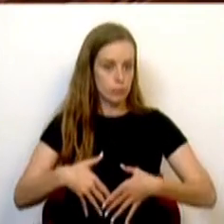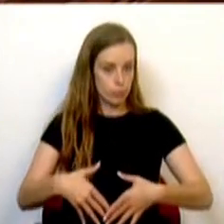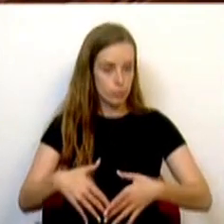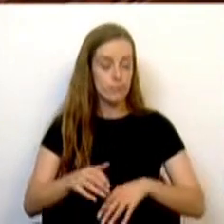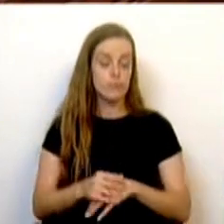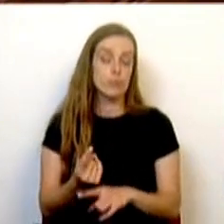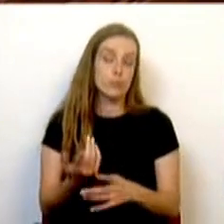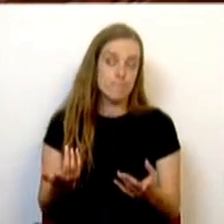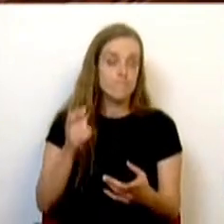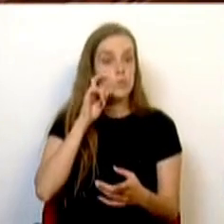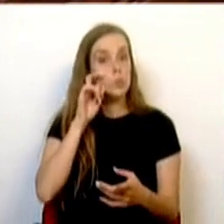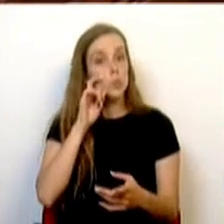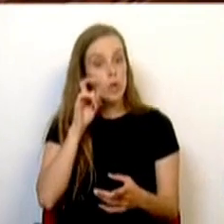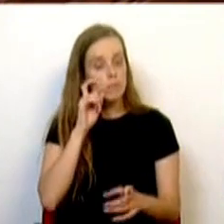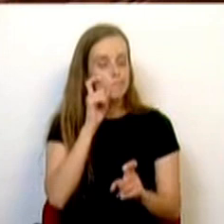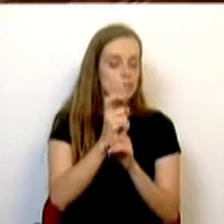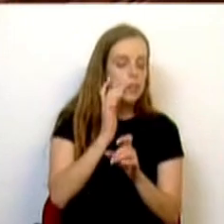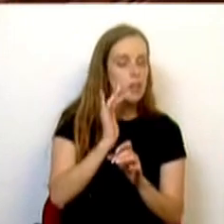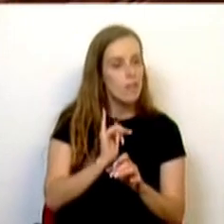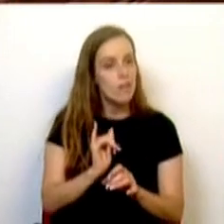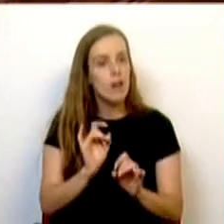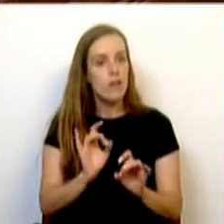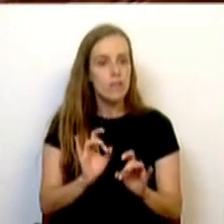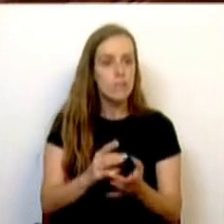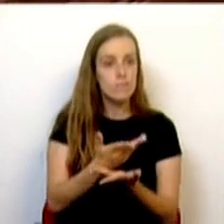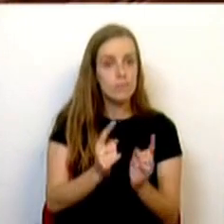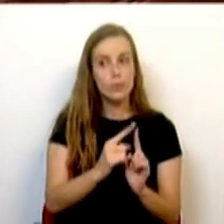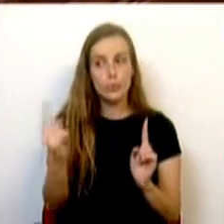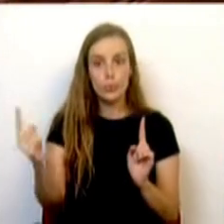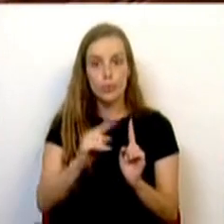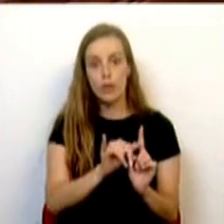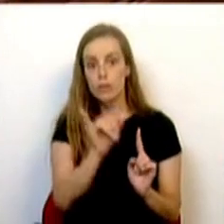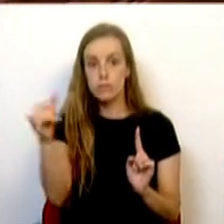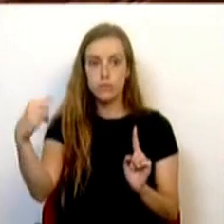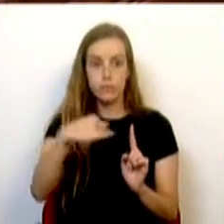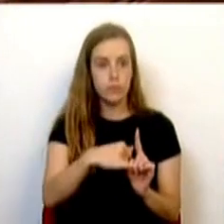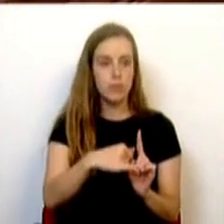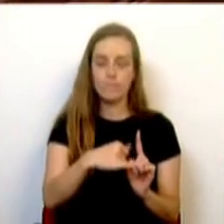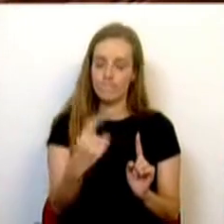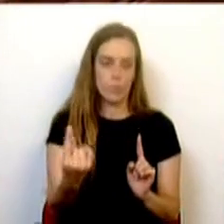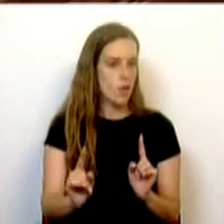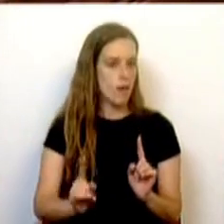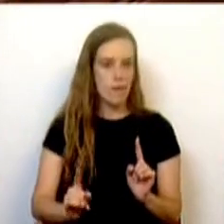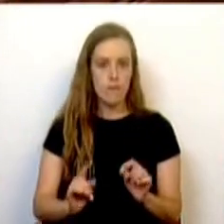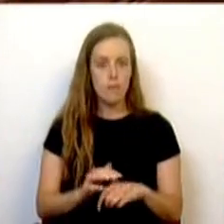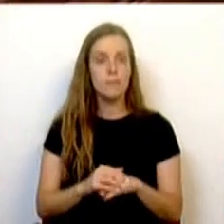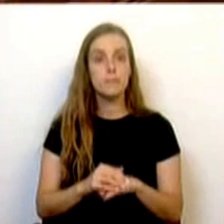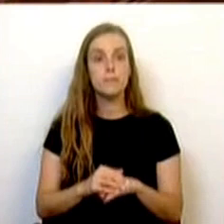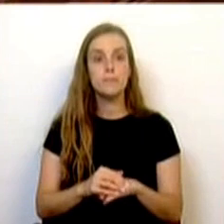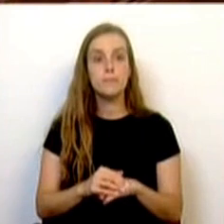por razões de segurança as deslocações por avião, sem acompanhamento médico, não se devem realizar.